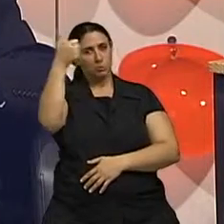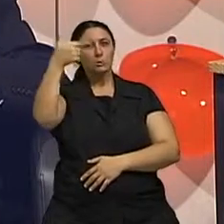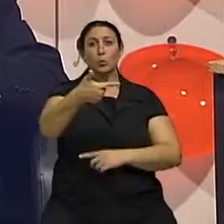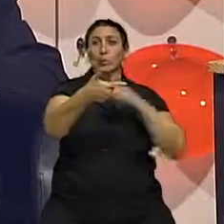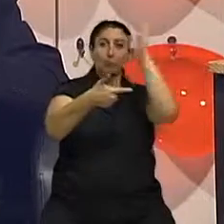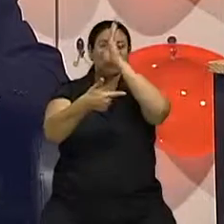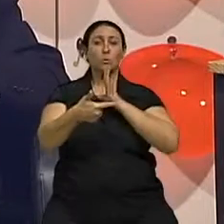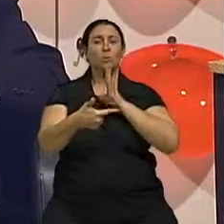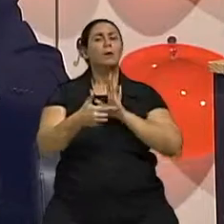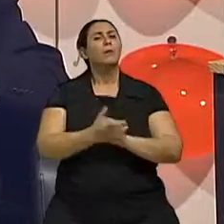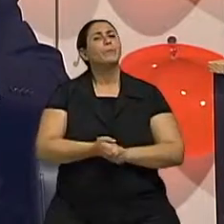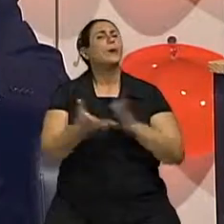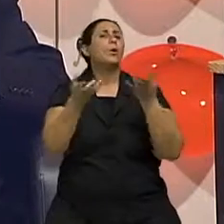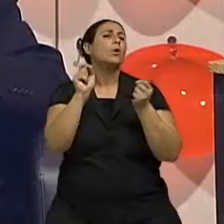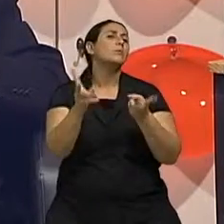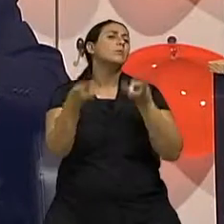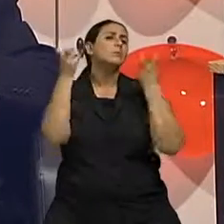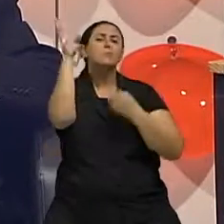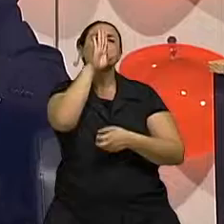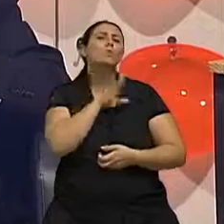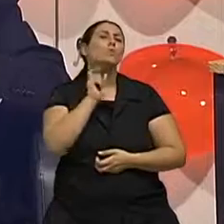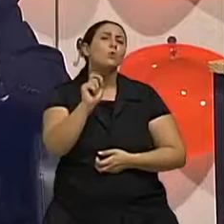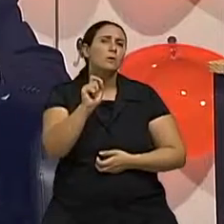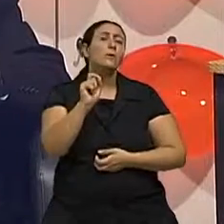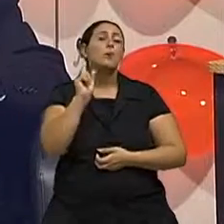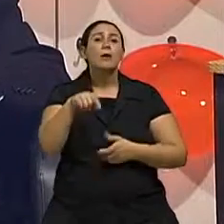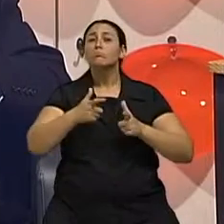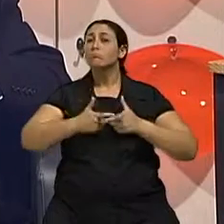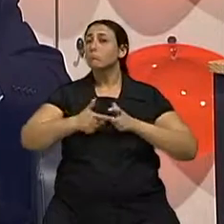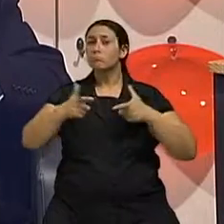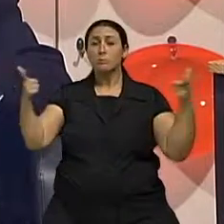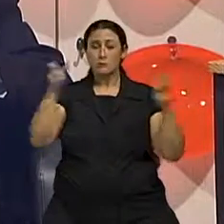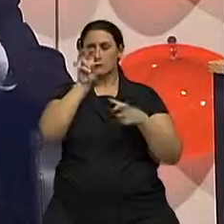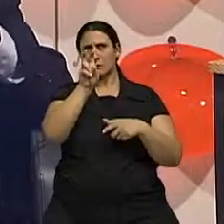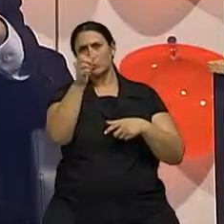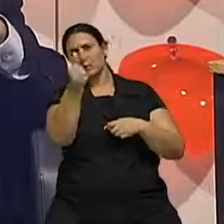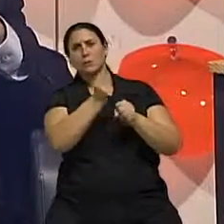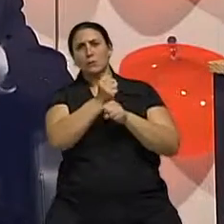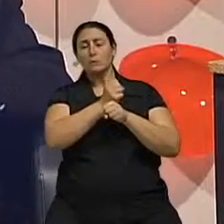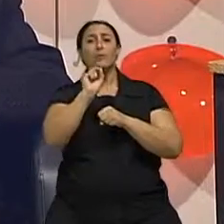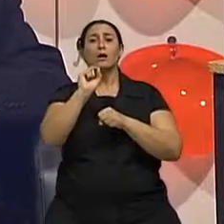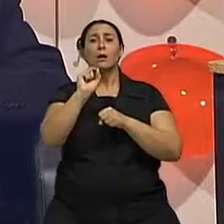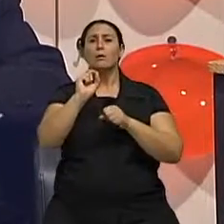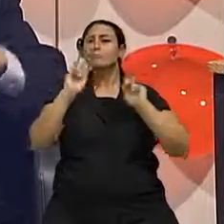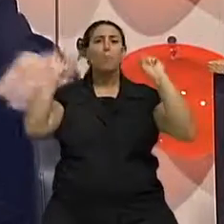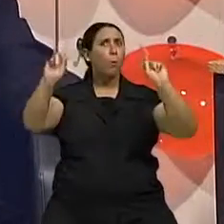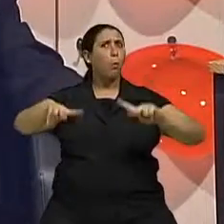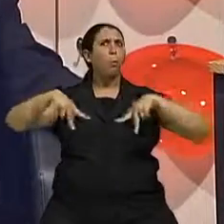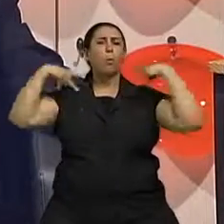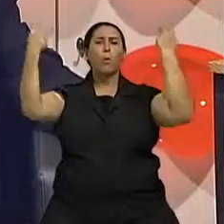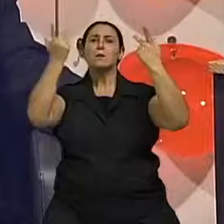o que a gente nota no Brasil é um crescimento em 5, 6 anos que as cirurgias praticamente dobraram